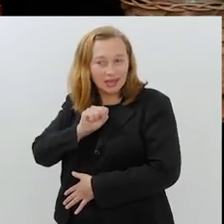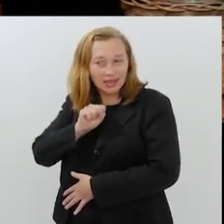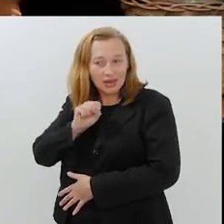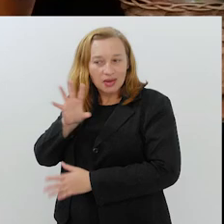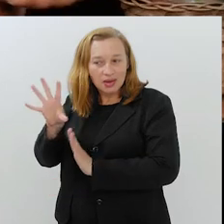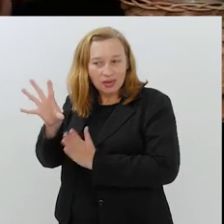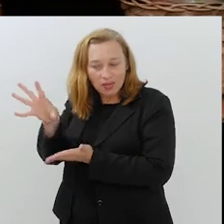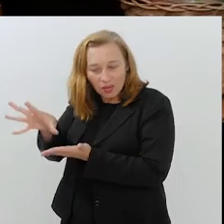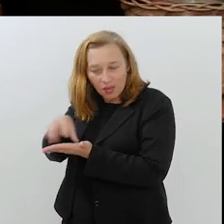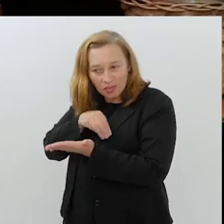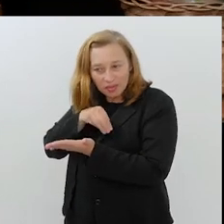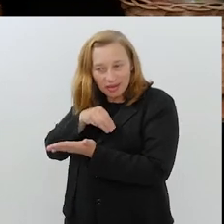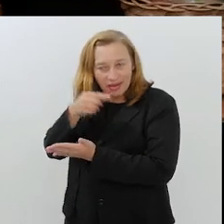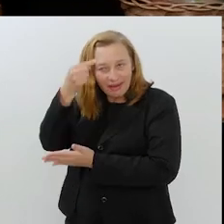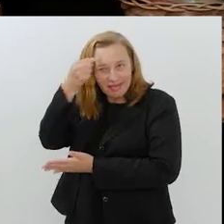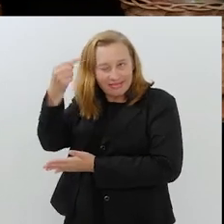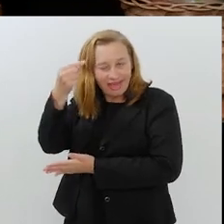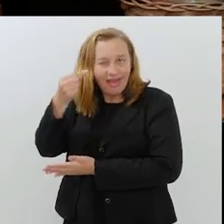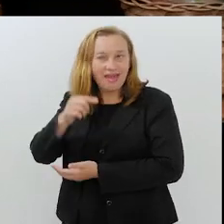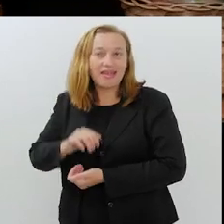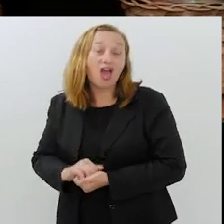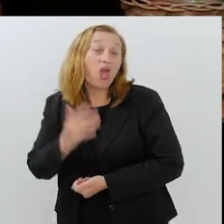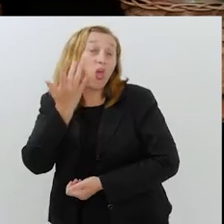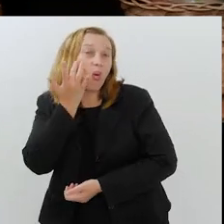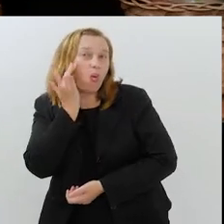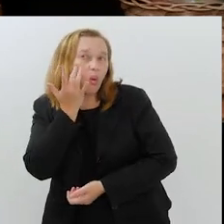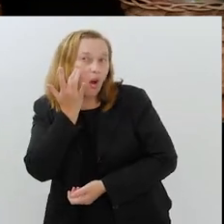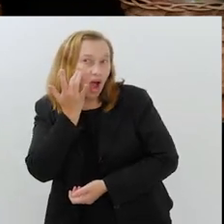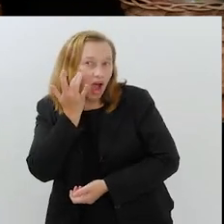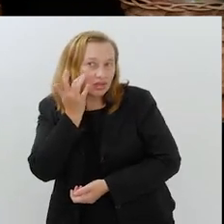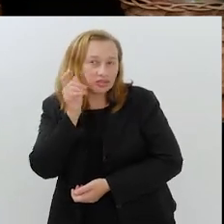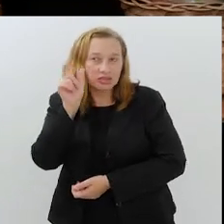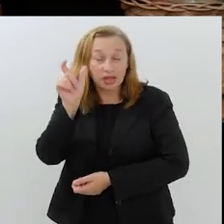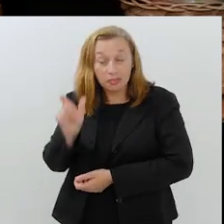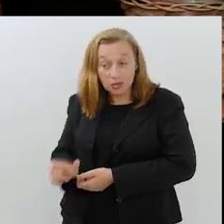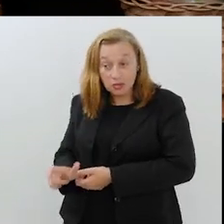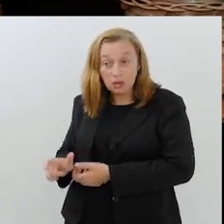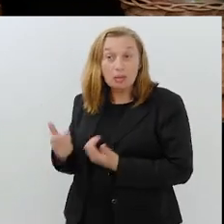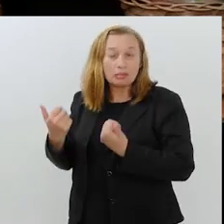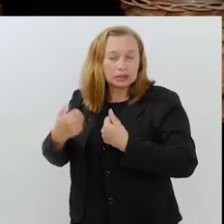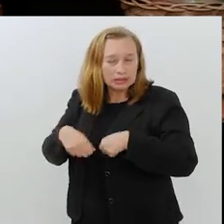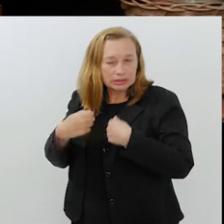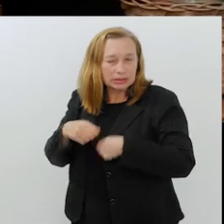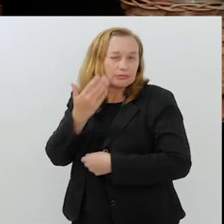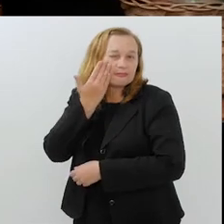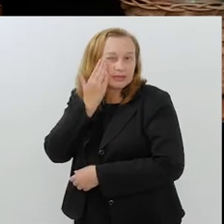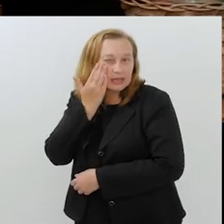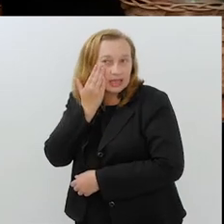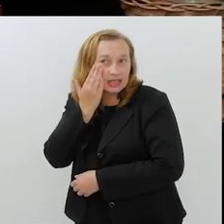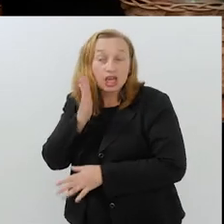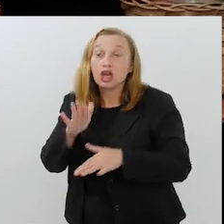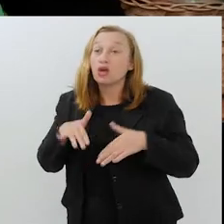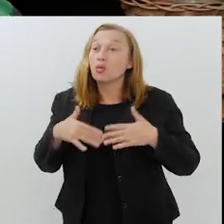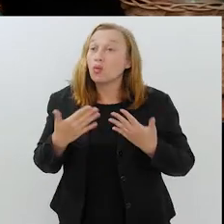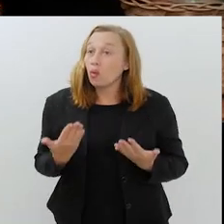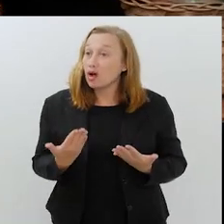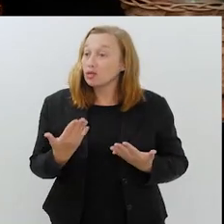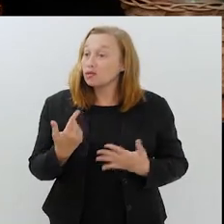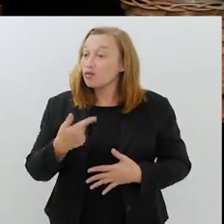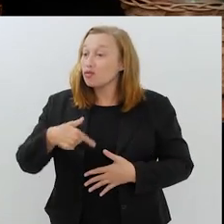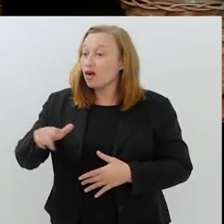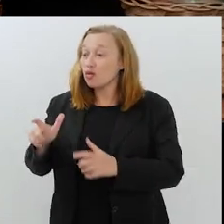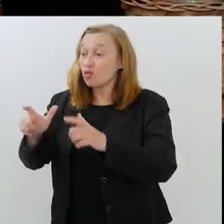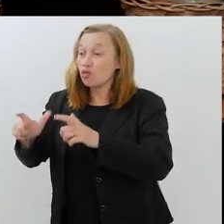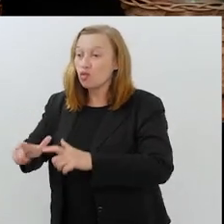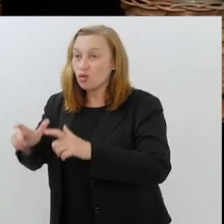ideia, roubatilhei. Porque eu acho que a pessoa deveria entender que quando ela vai a um